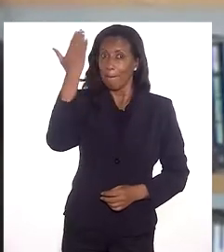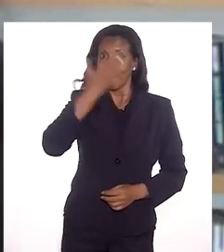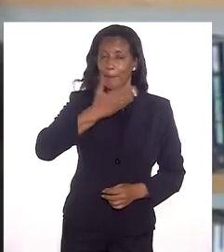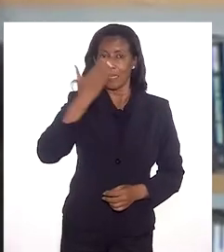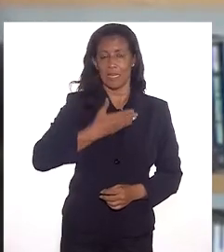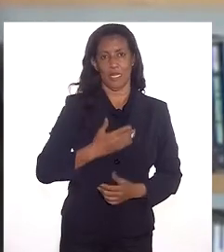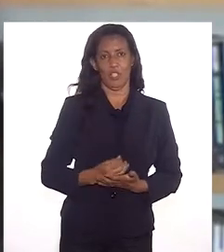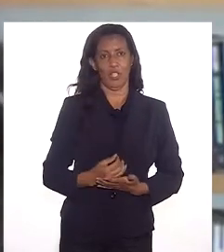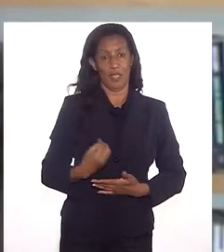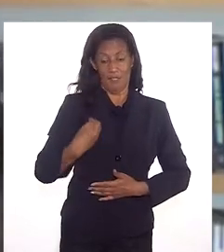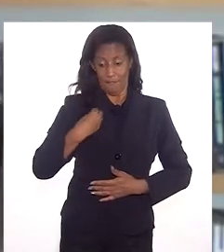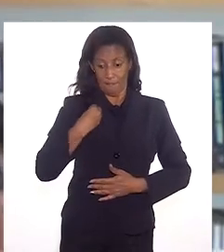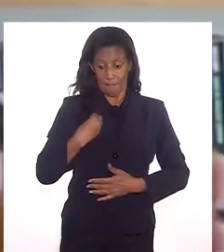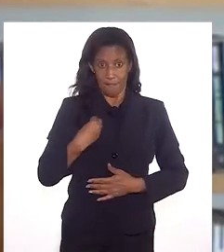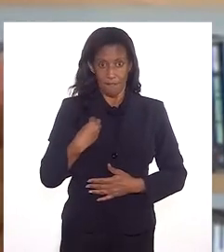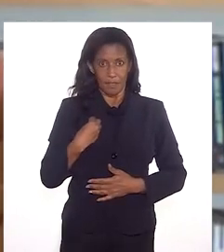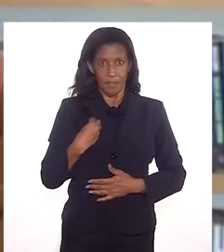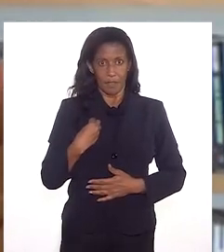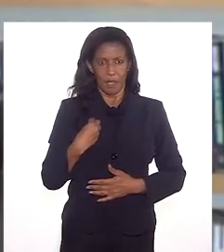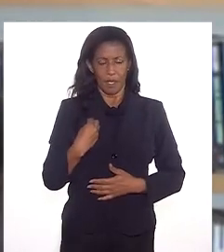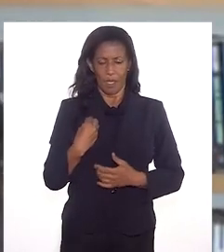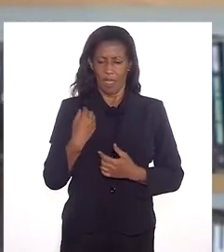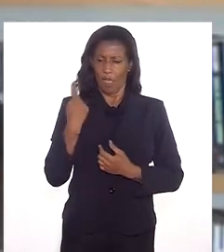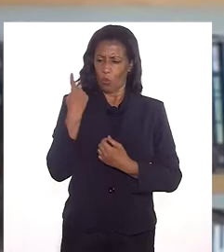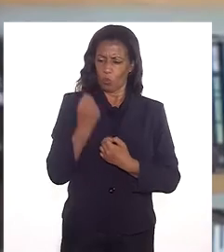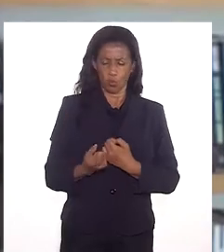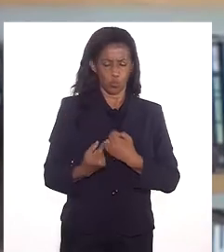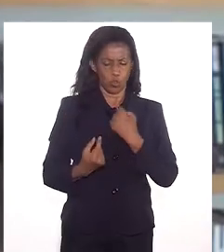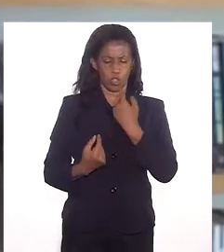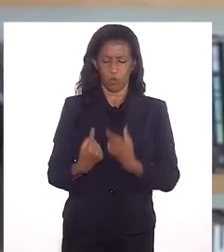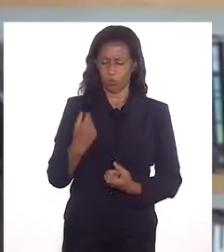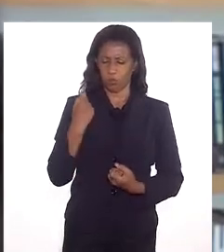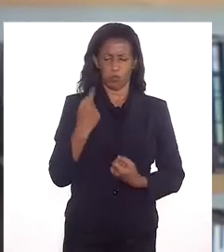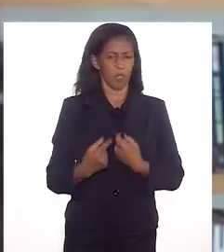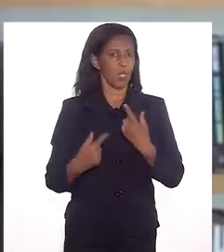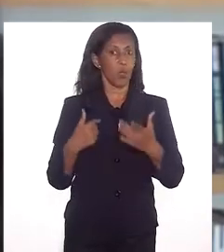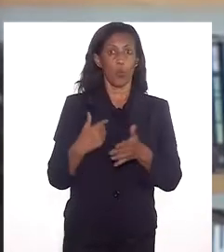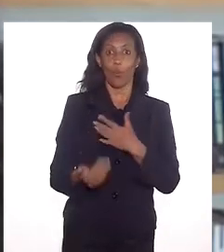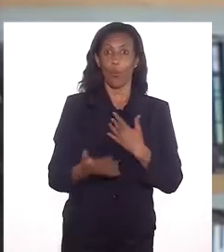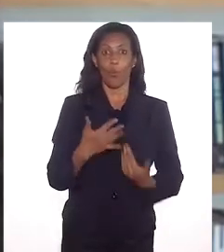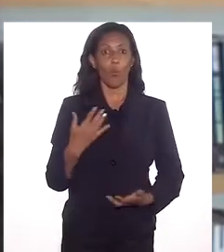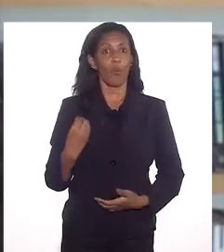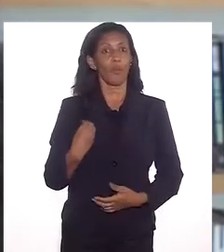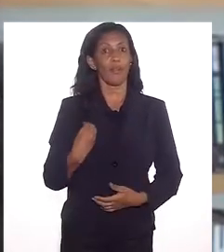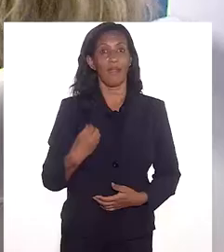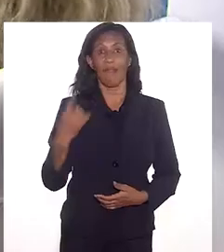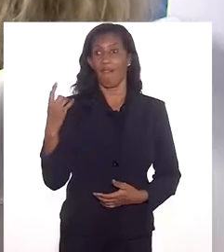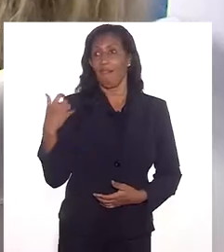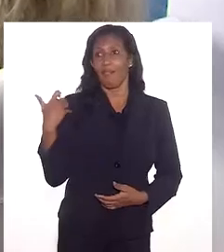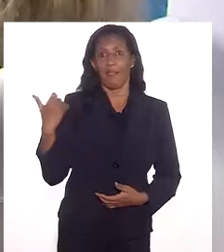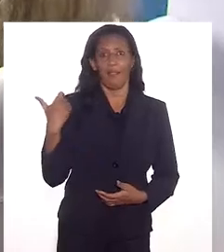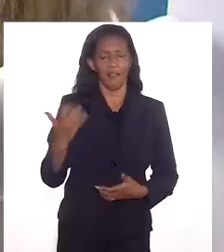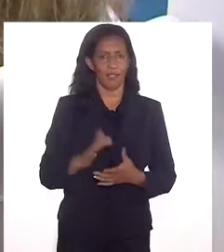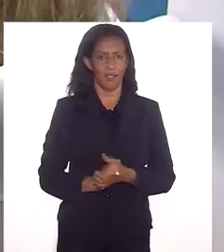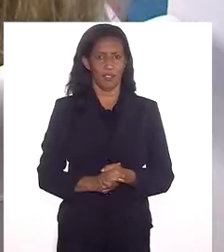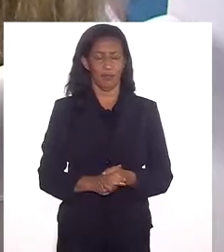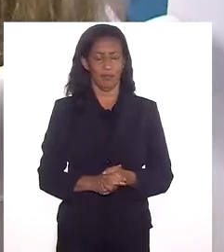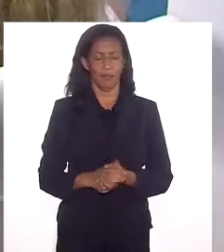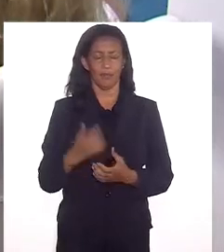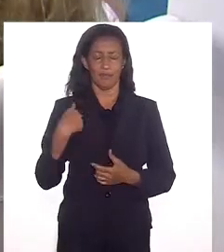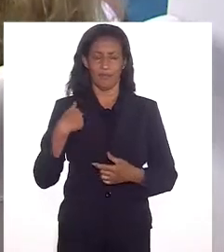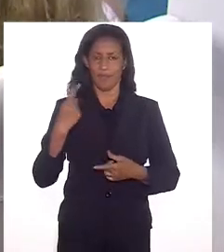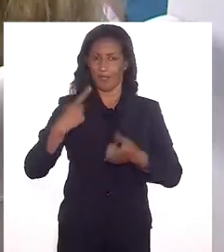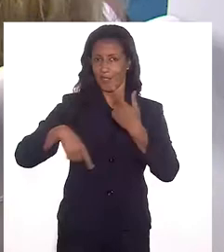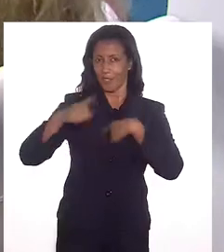Porque a vida, Cláudia, é o que a gente vive um dia depois do outro, em qualquer idade. Eu também quero